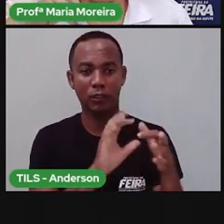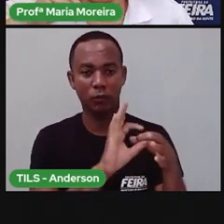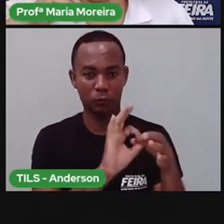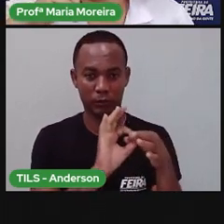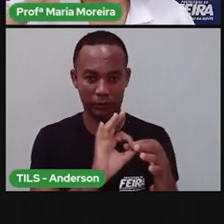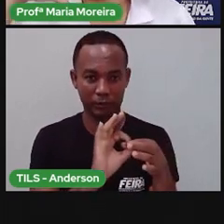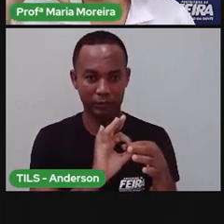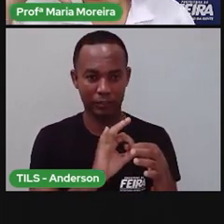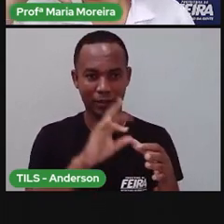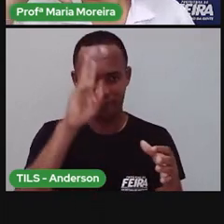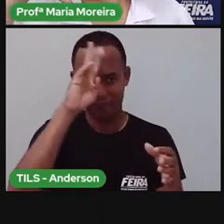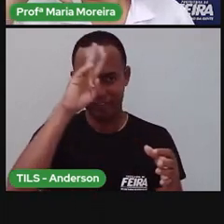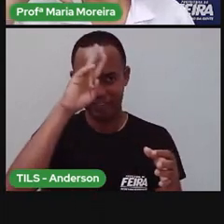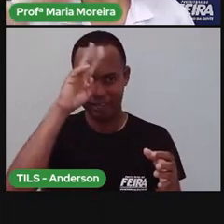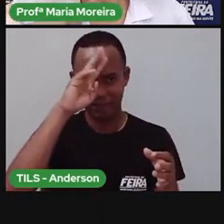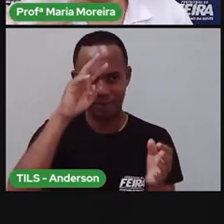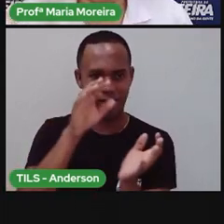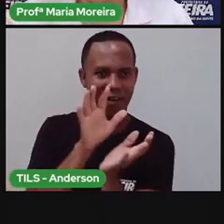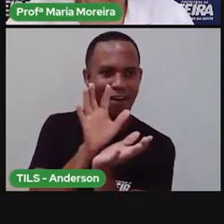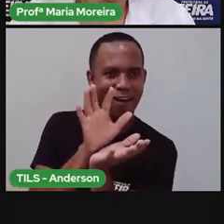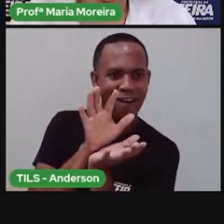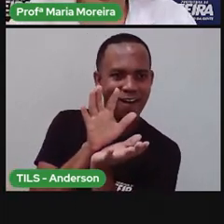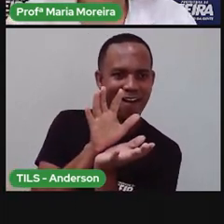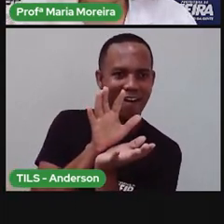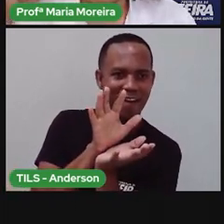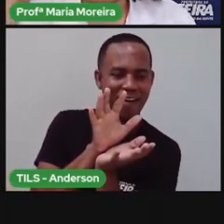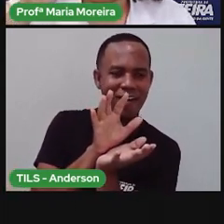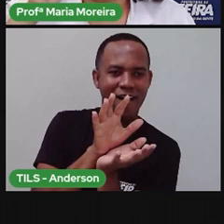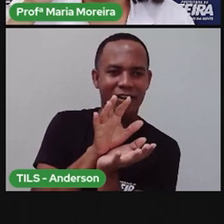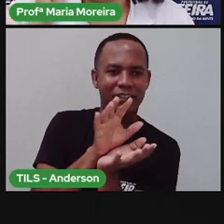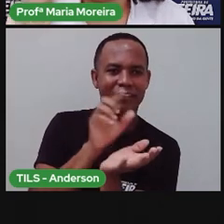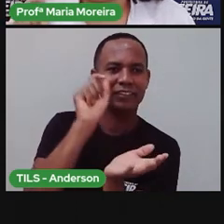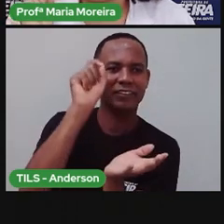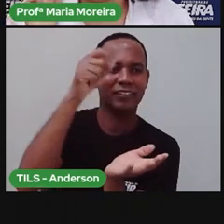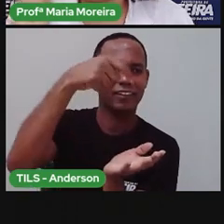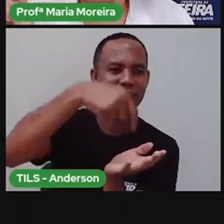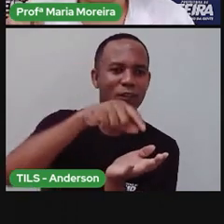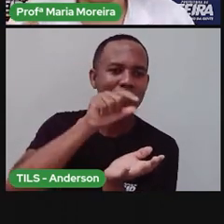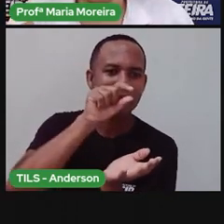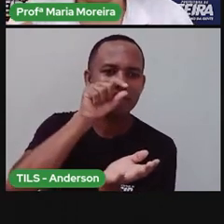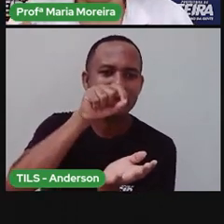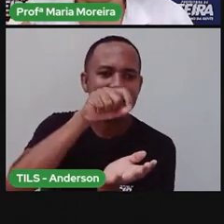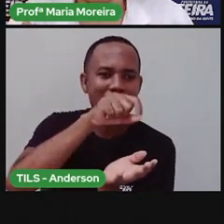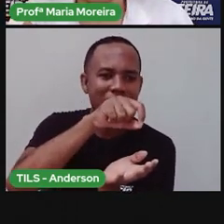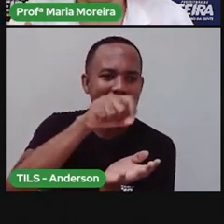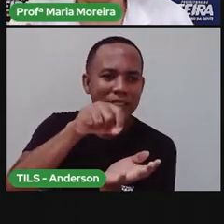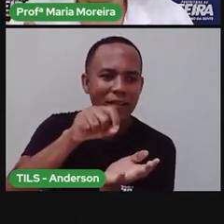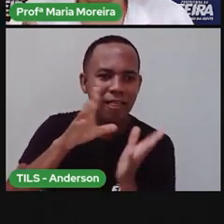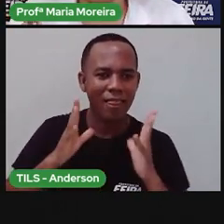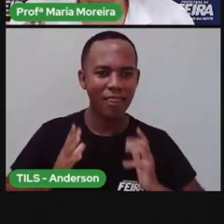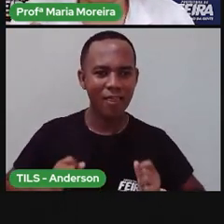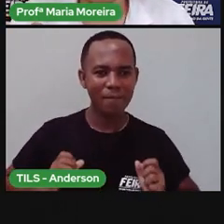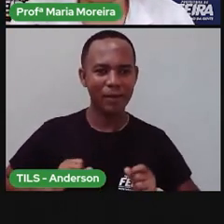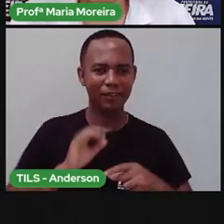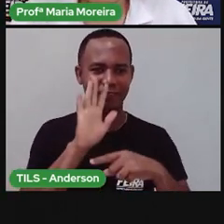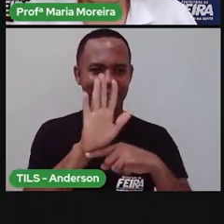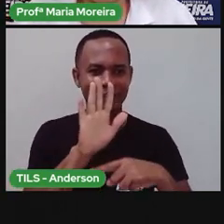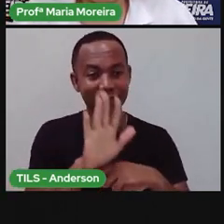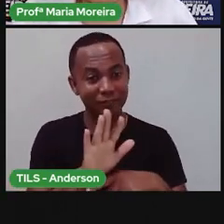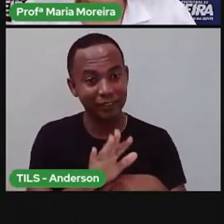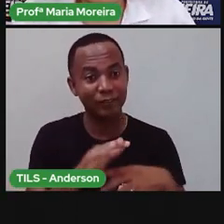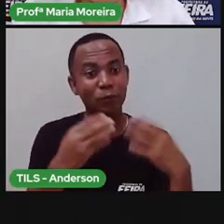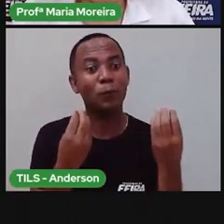do jacaré, né? Com a boca enorme, aberta, e que tinha um passarinho meio que espalitando o dentinho do jacaré? Pronto.